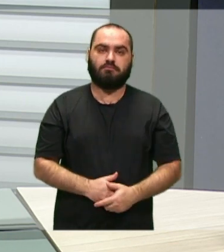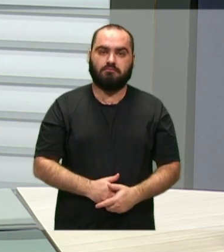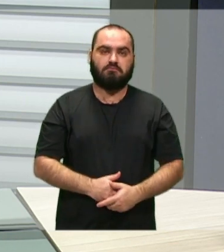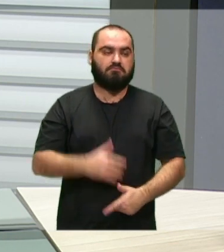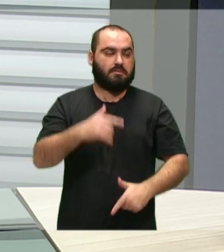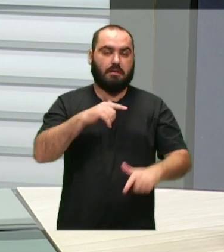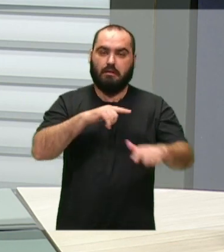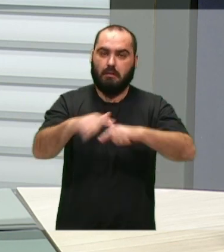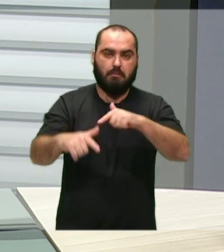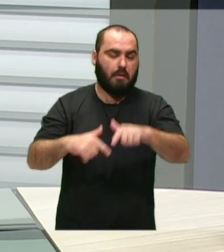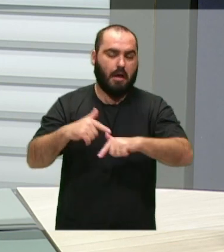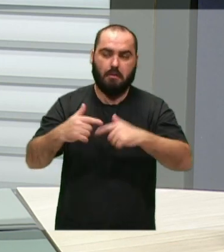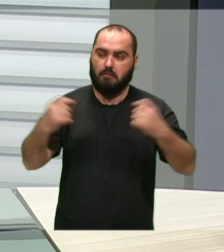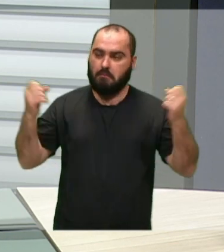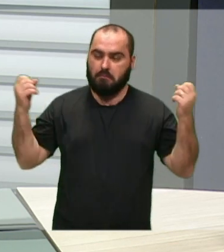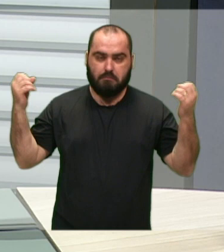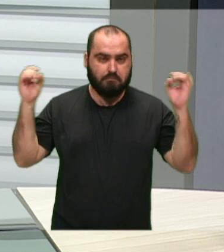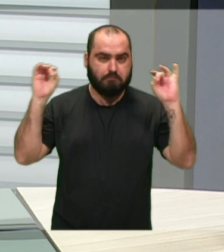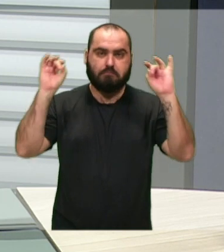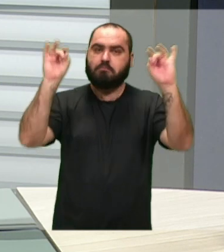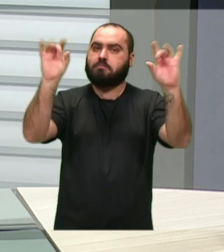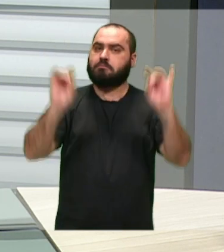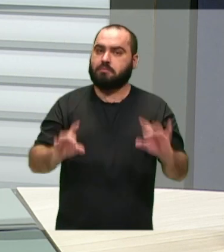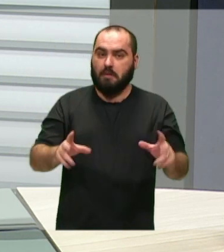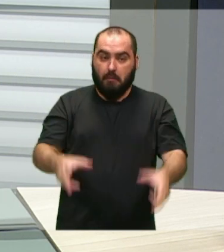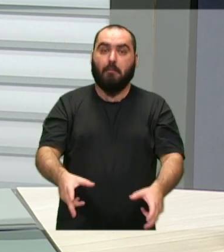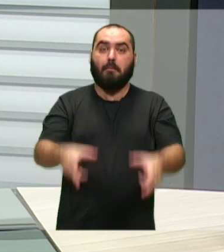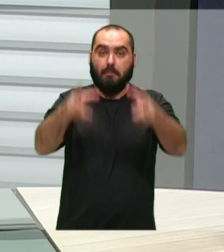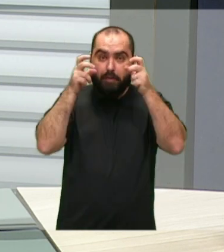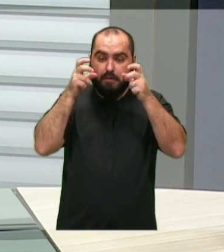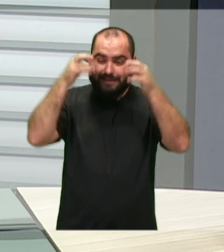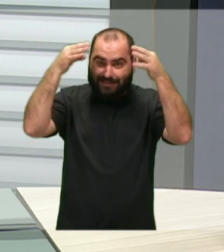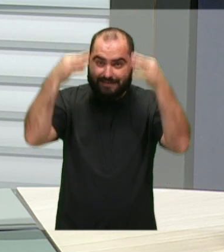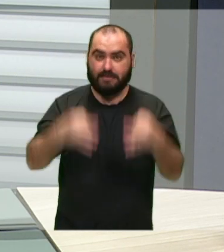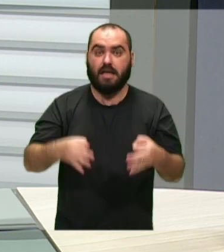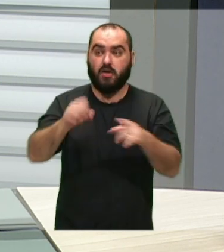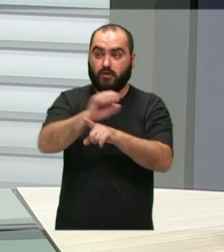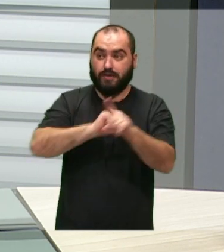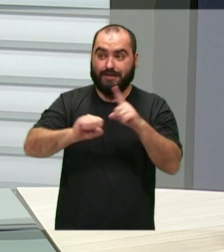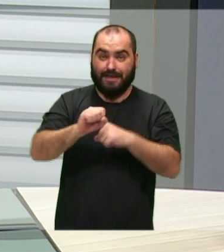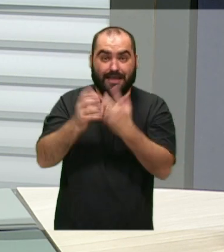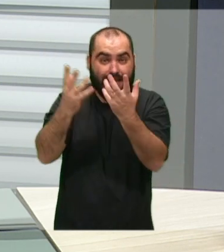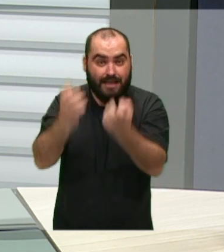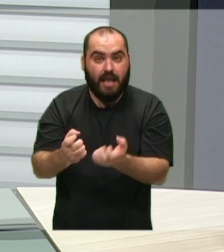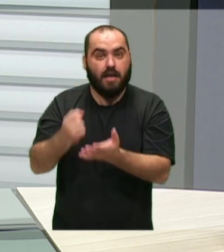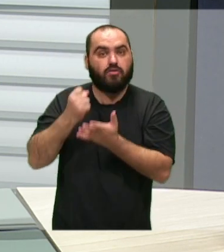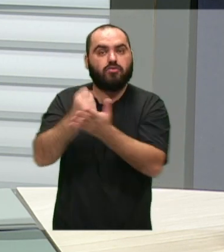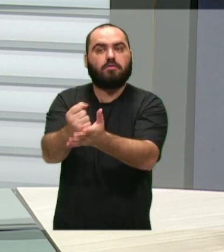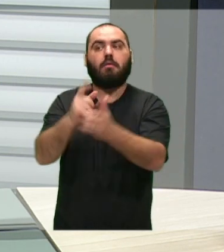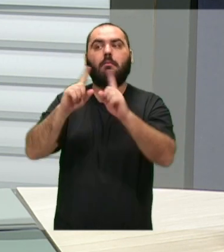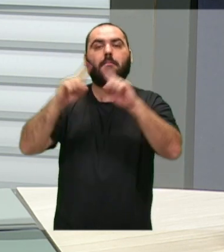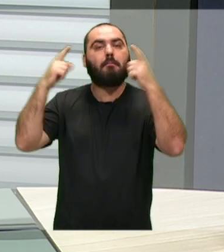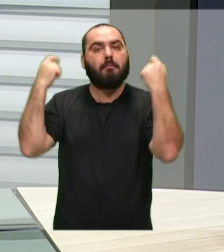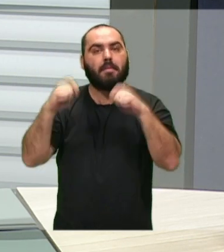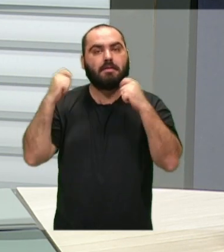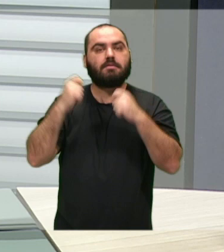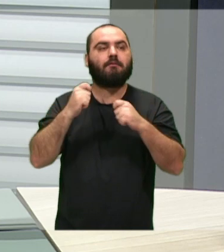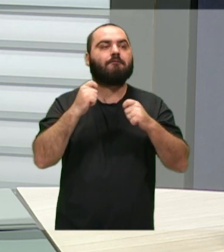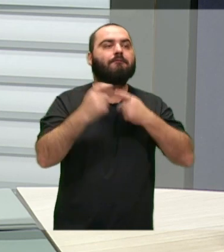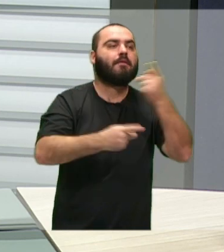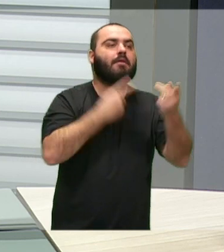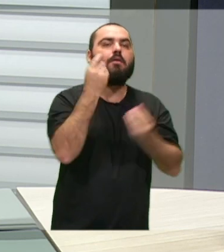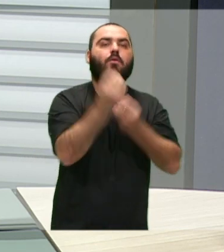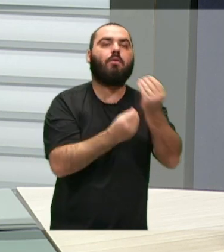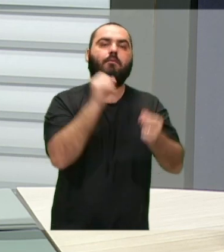realização e percebemos que dá certo, a sociedade quer ajudar, a gente só precisa dizer como, de que jeito e trabalhar na